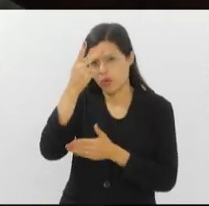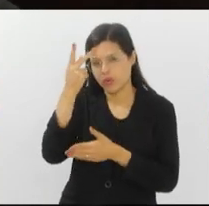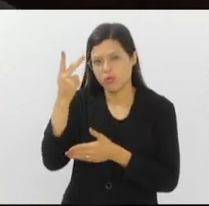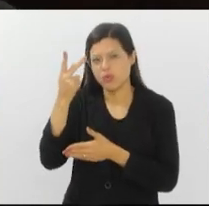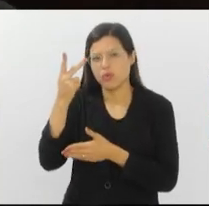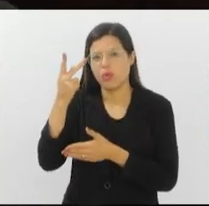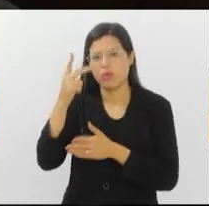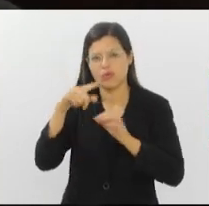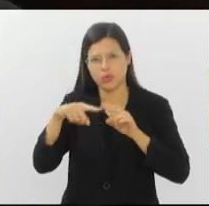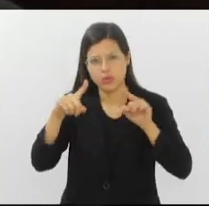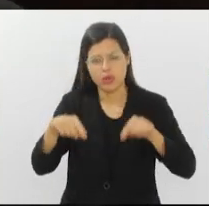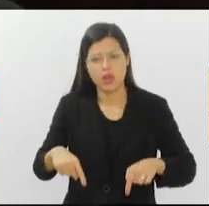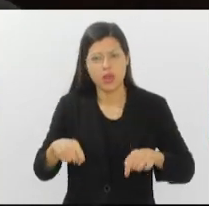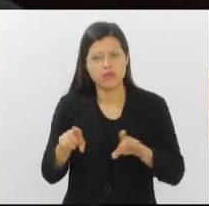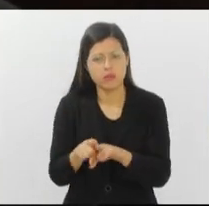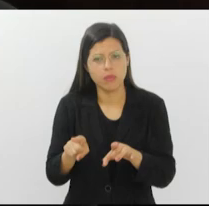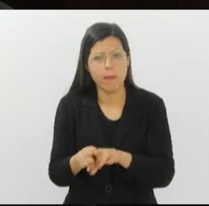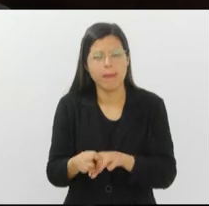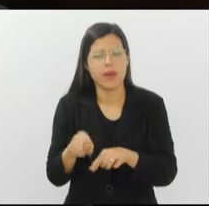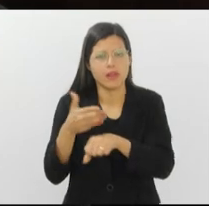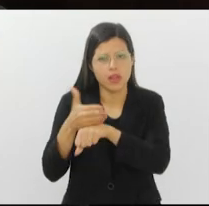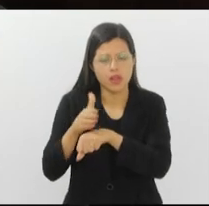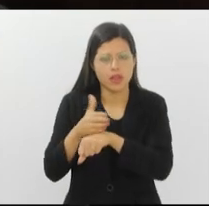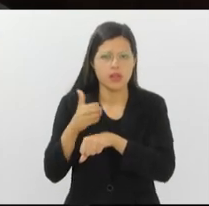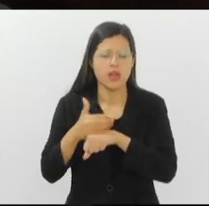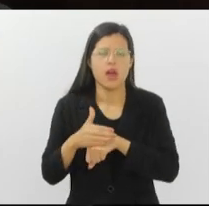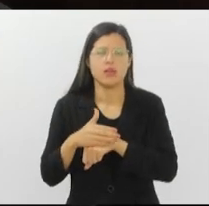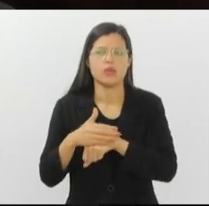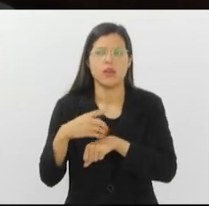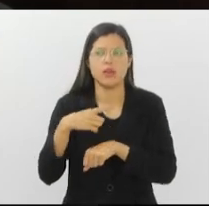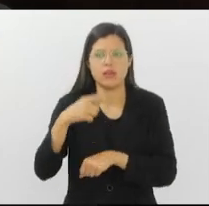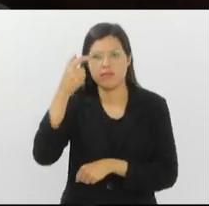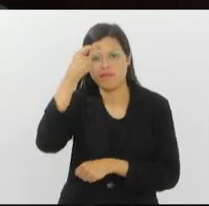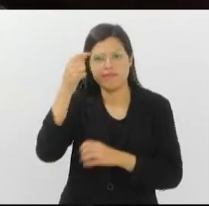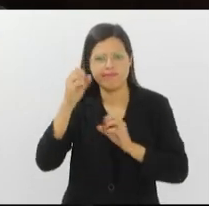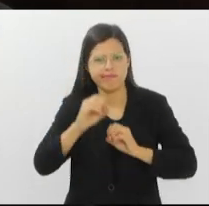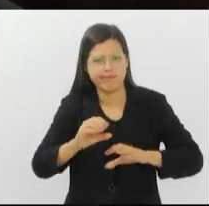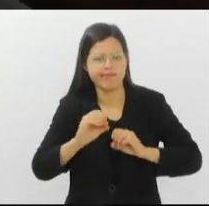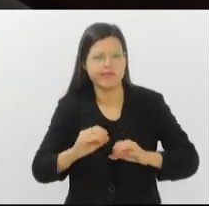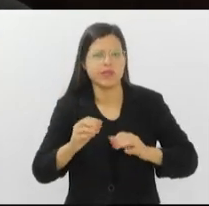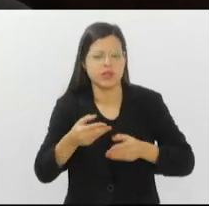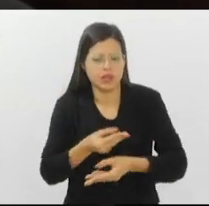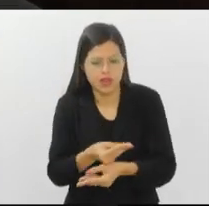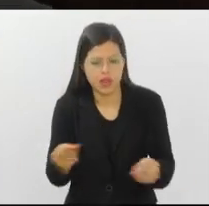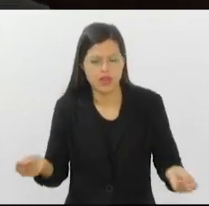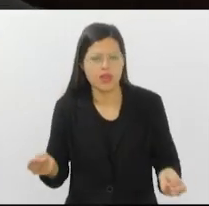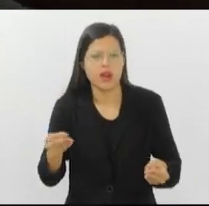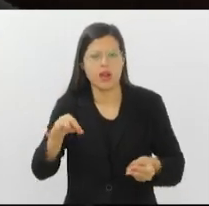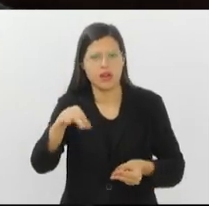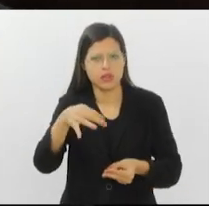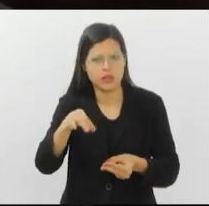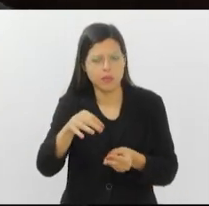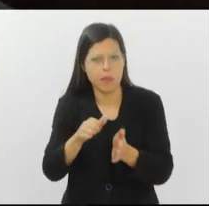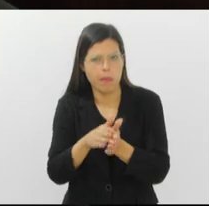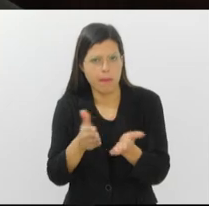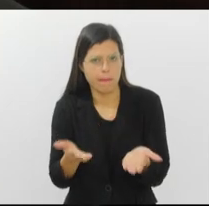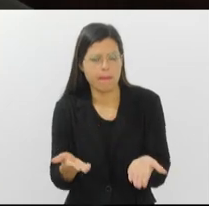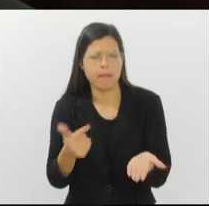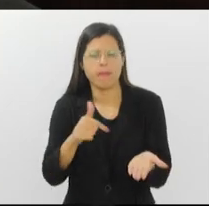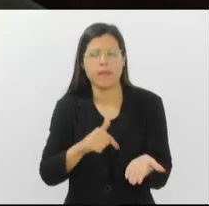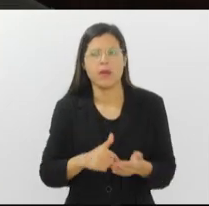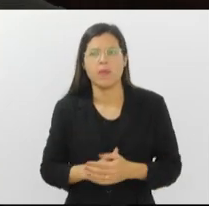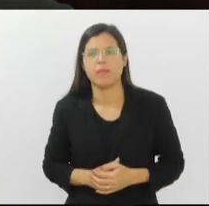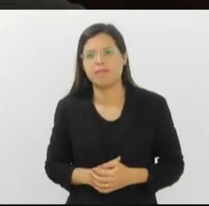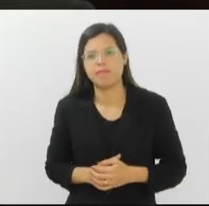dentro dos coletivos também promover essa campanha de conscientização, distribuição de panfletos, enfim, de uma forma